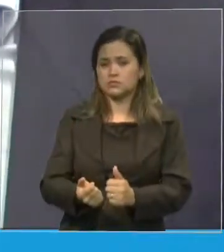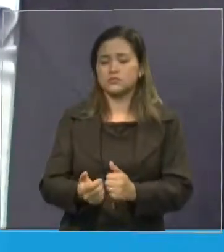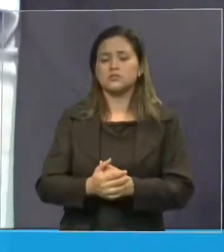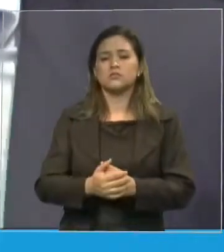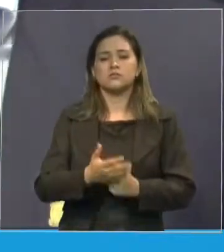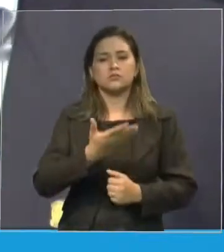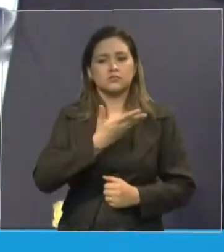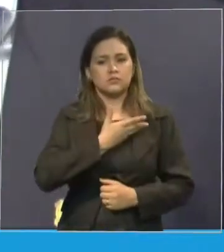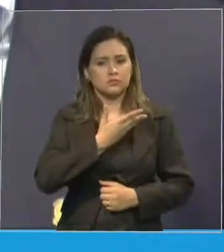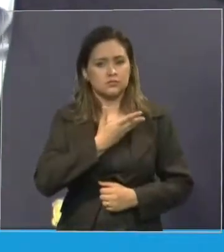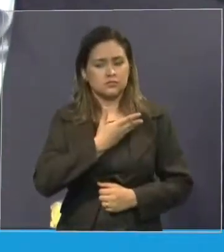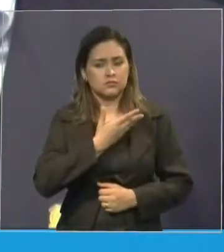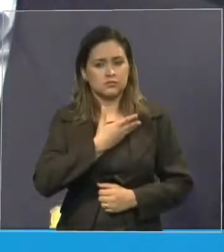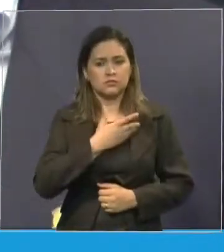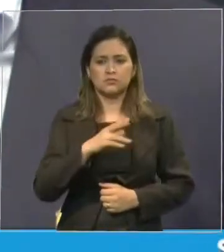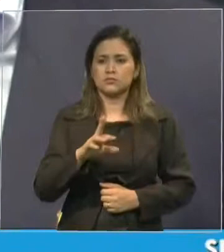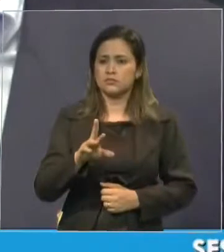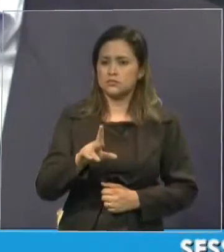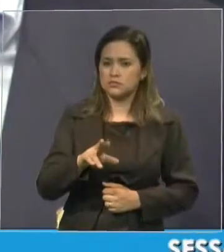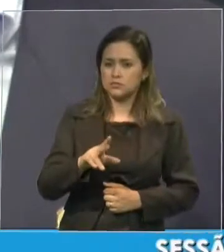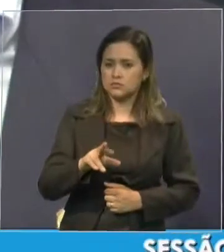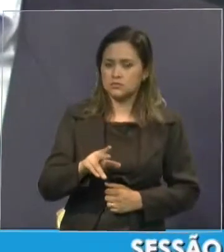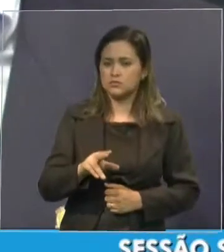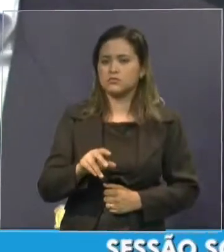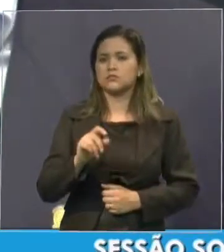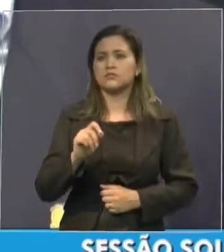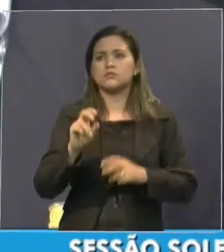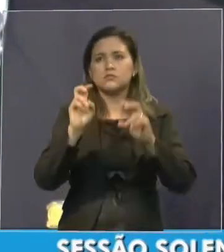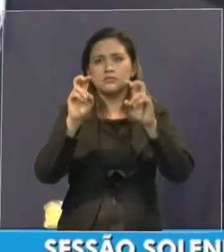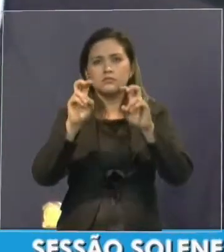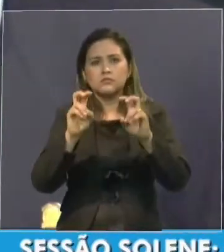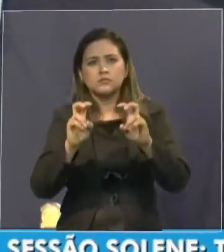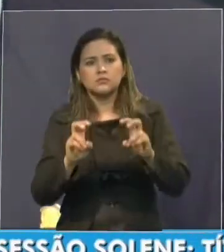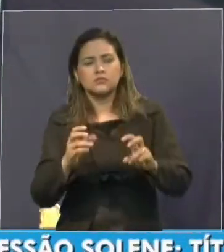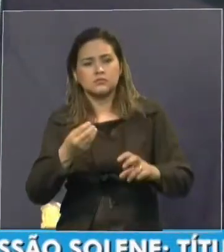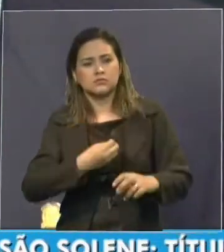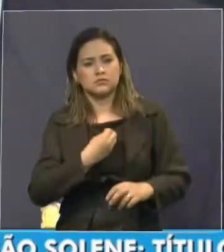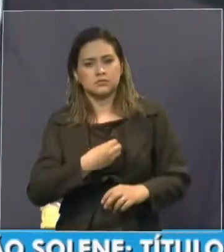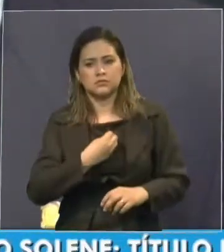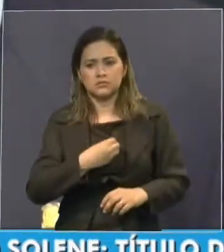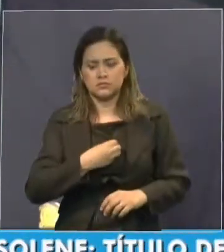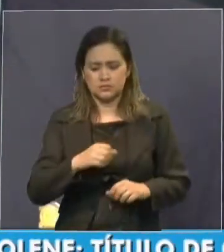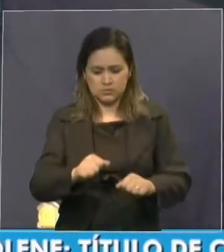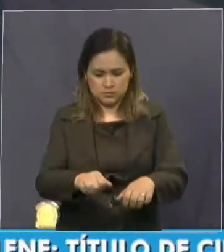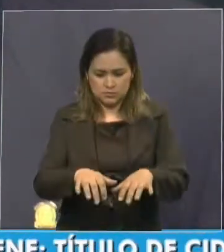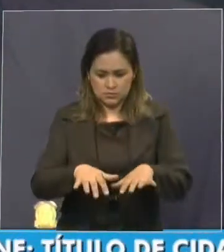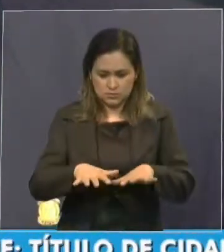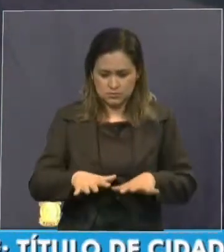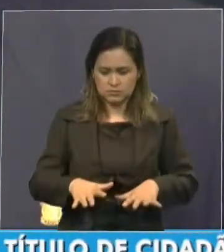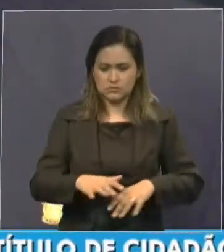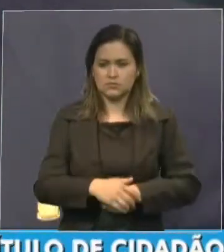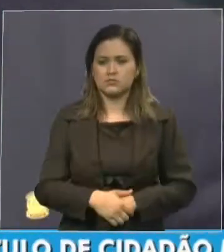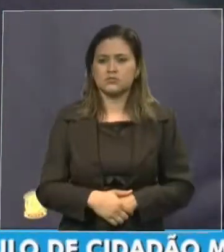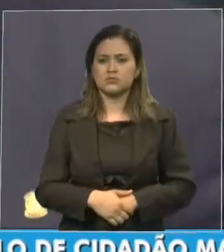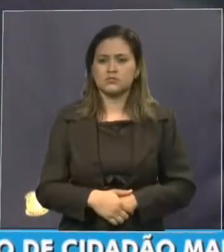e amigas, com assento na galeria e no plenário desta casa.